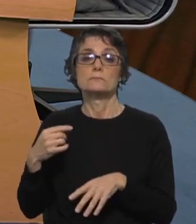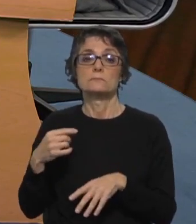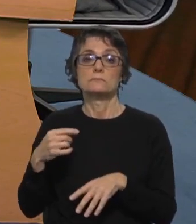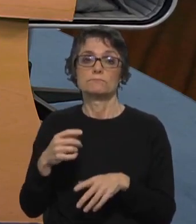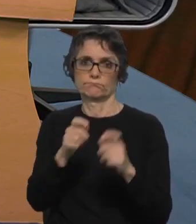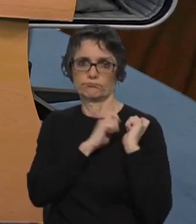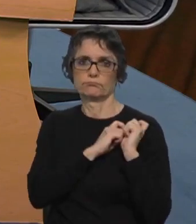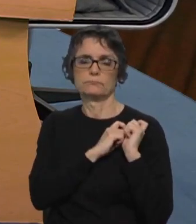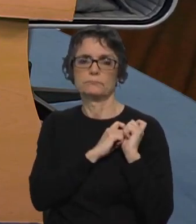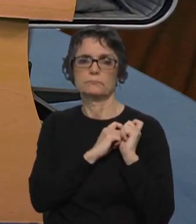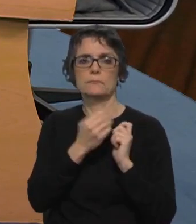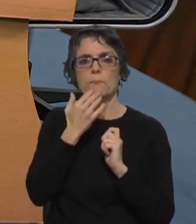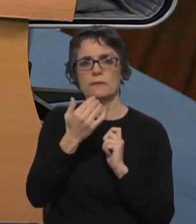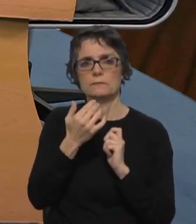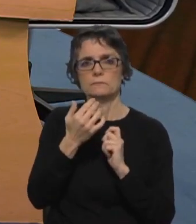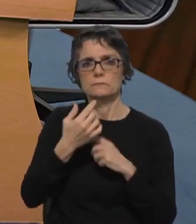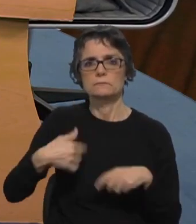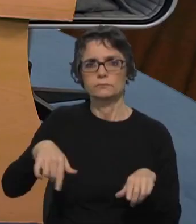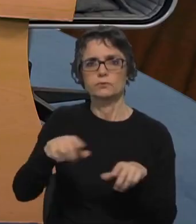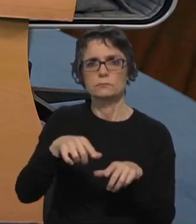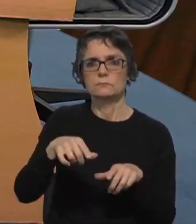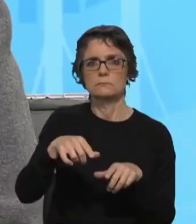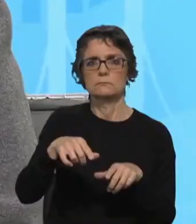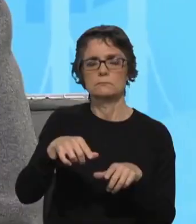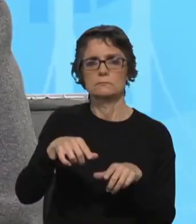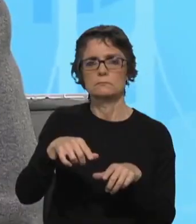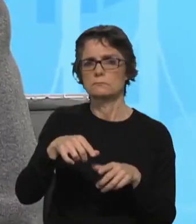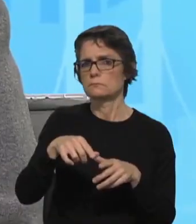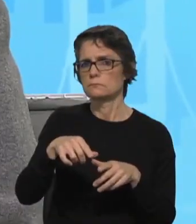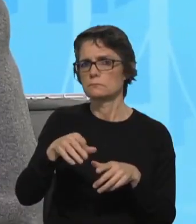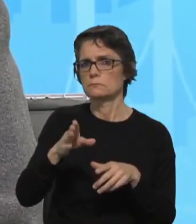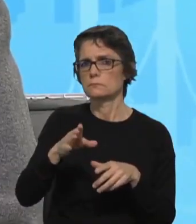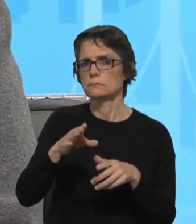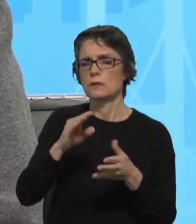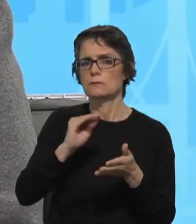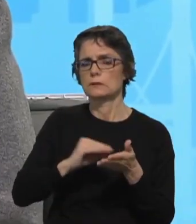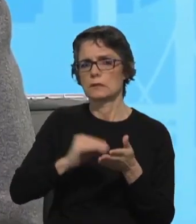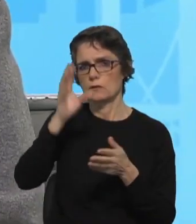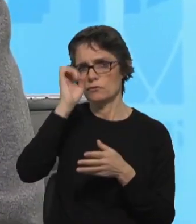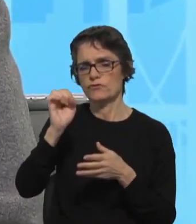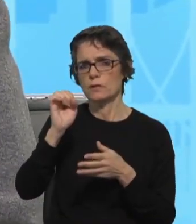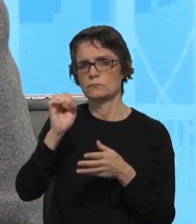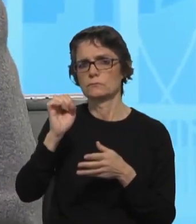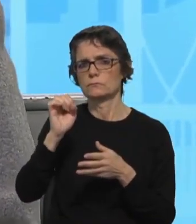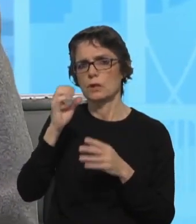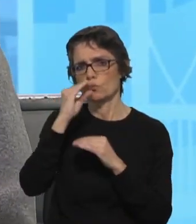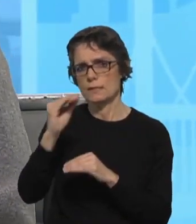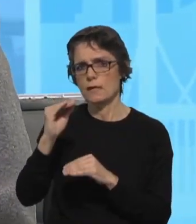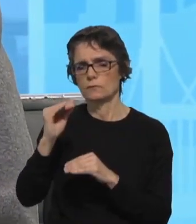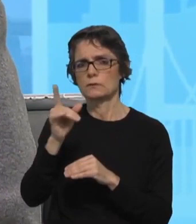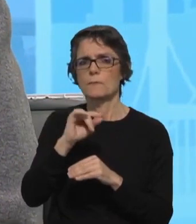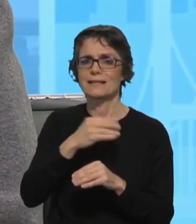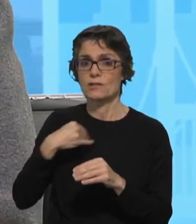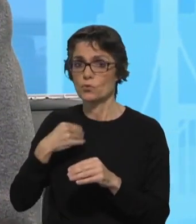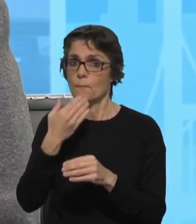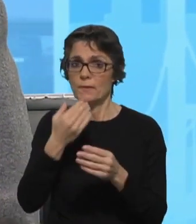audiências onde me foram concedidas, já no Sr. Secretário de Estado da Educação, também pedi na saúde